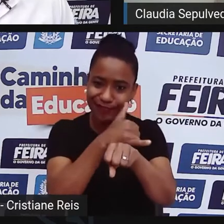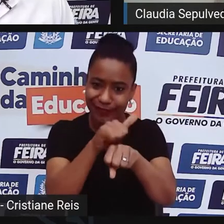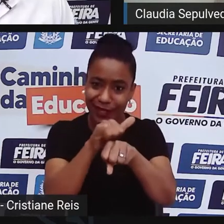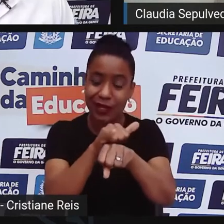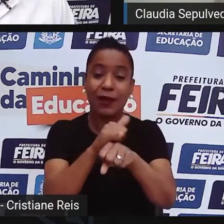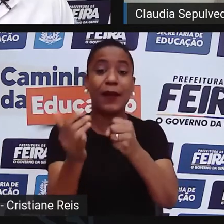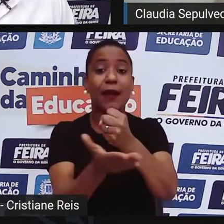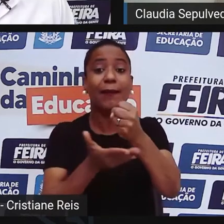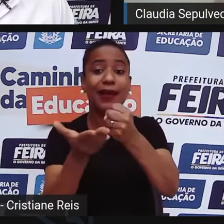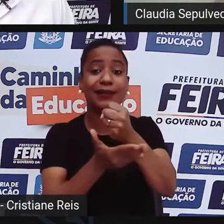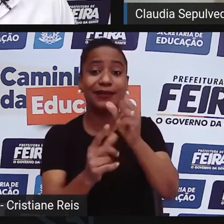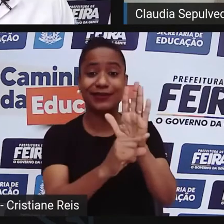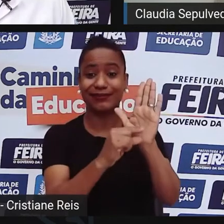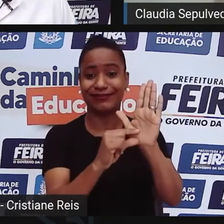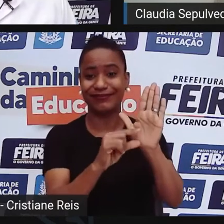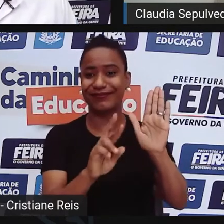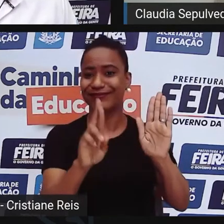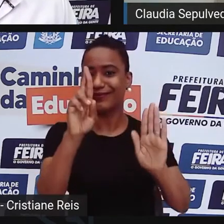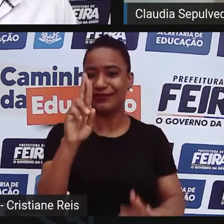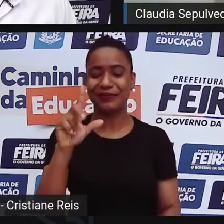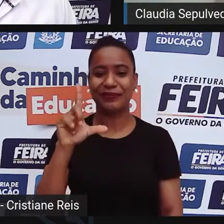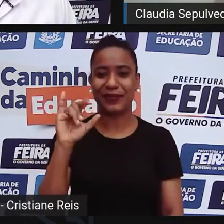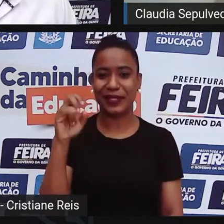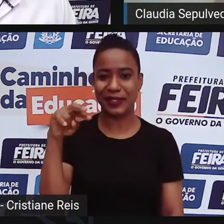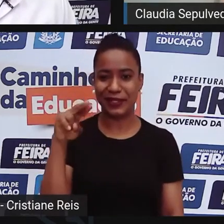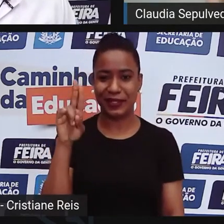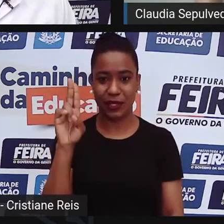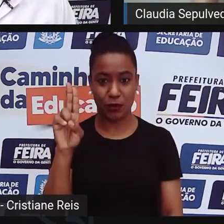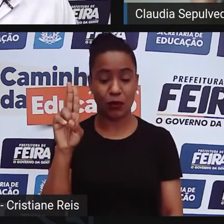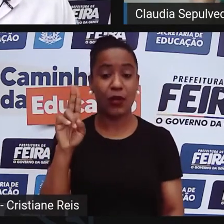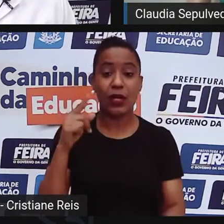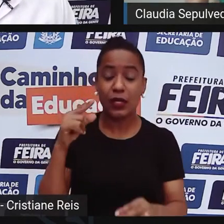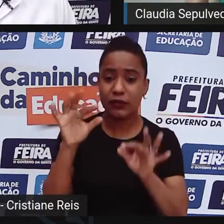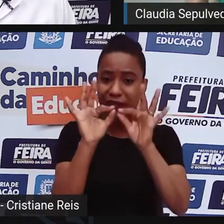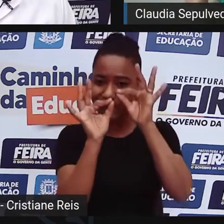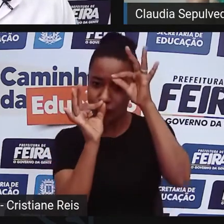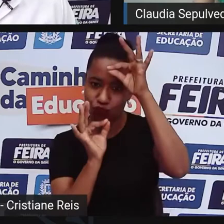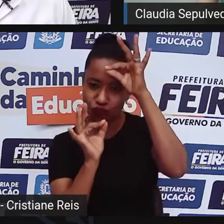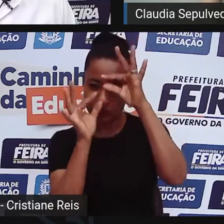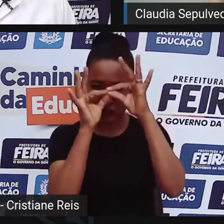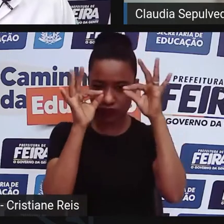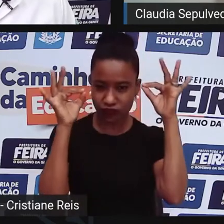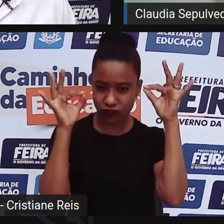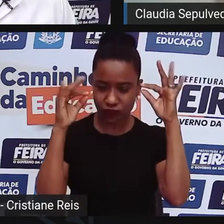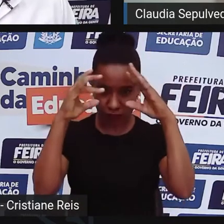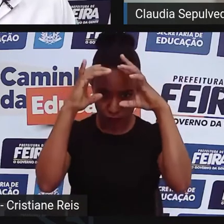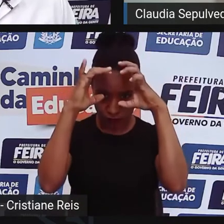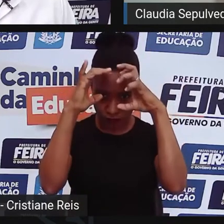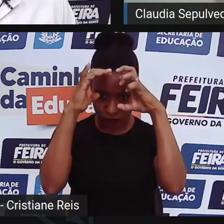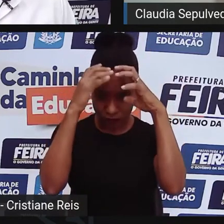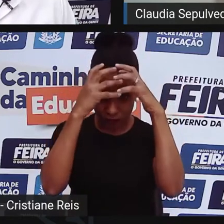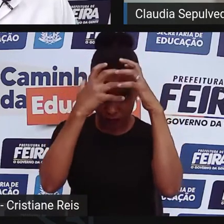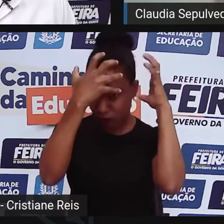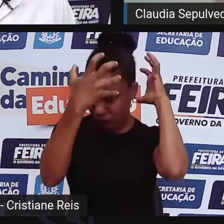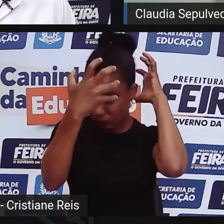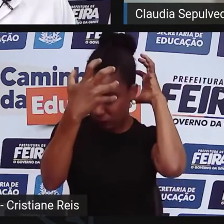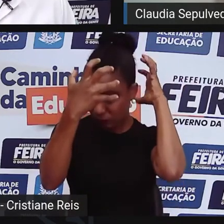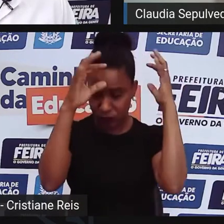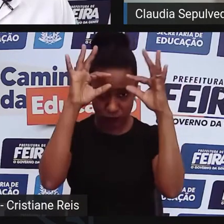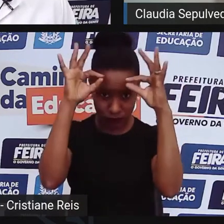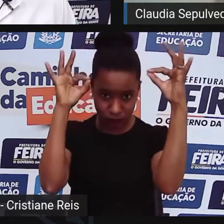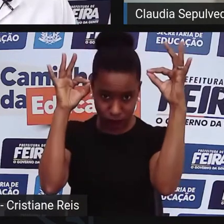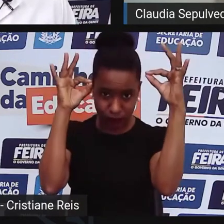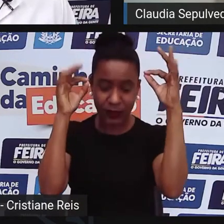medidas de ângulos de face, medidas de caixa craniana, e havia uma